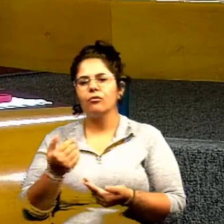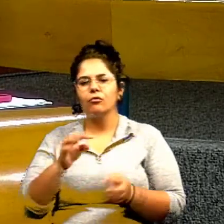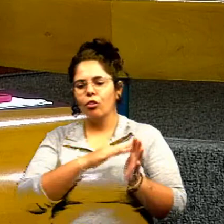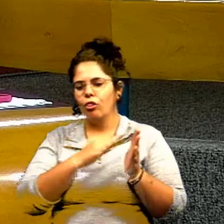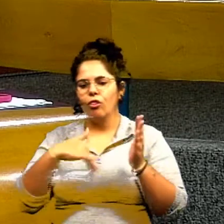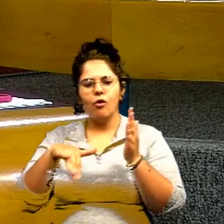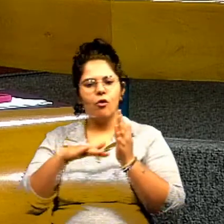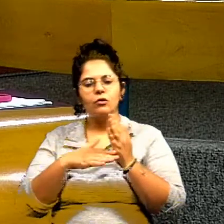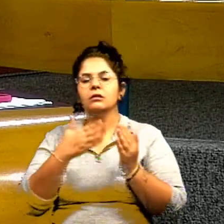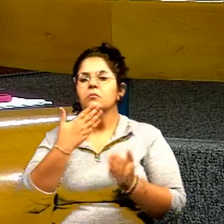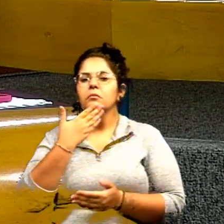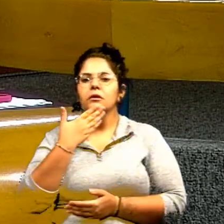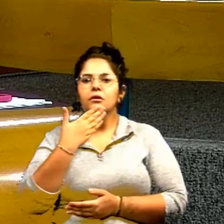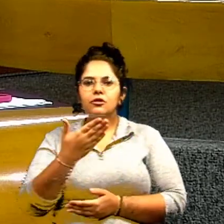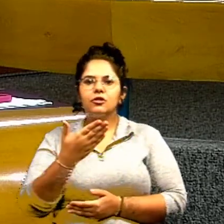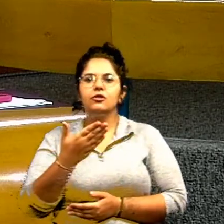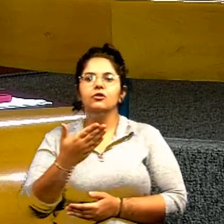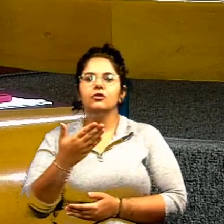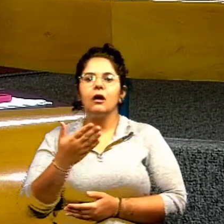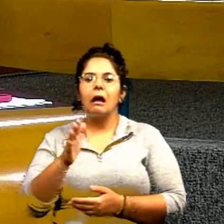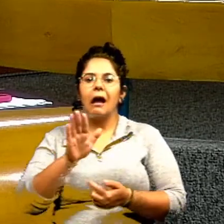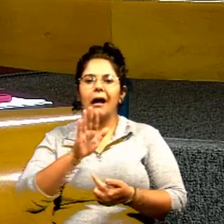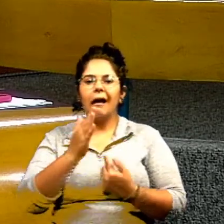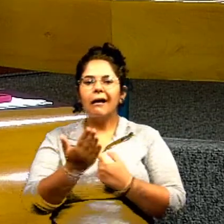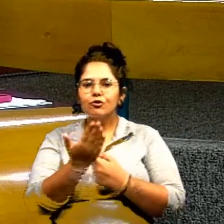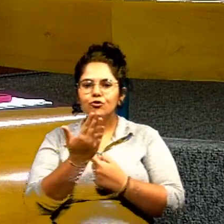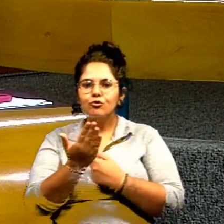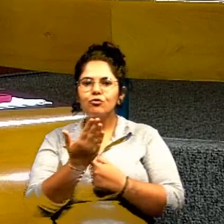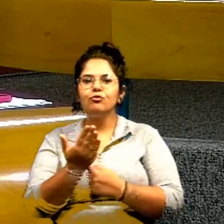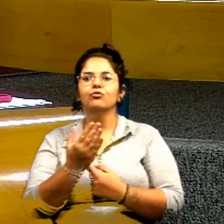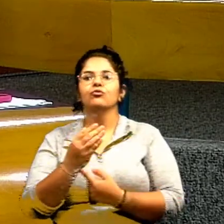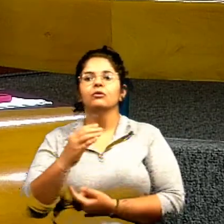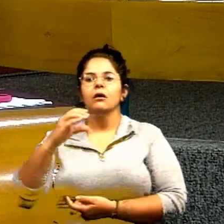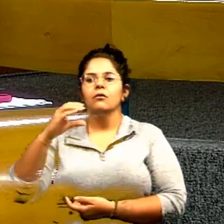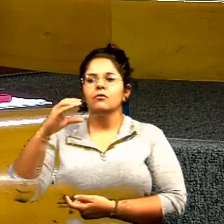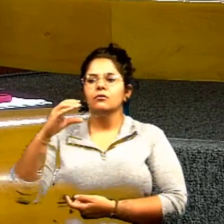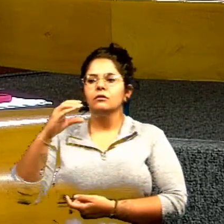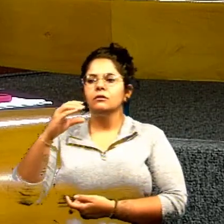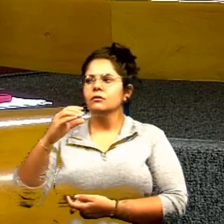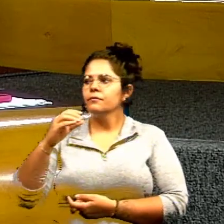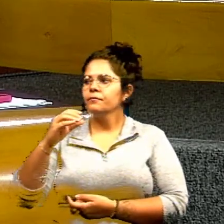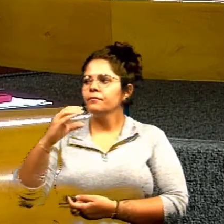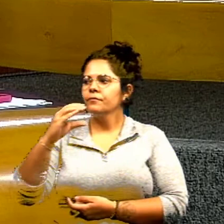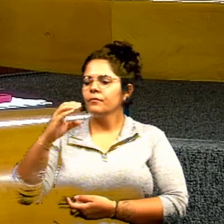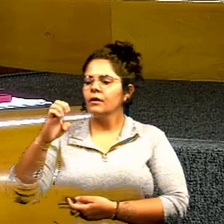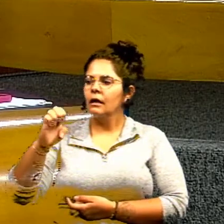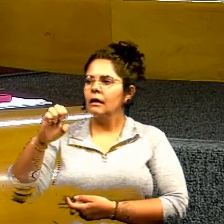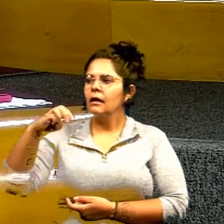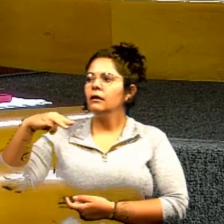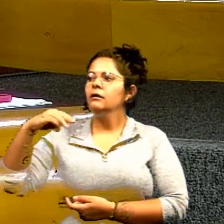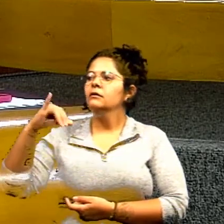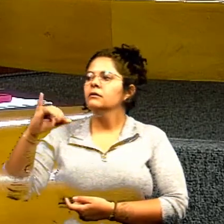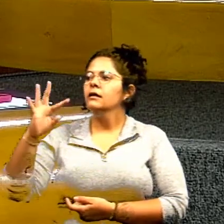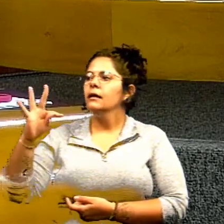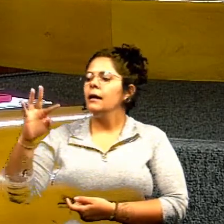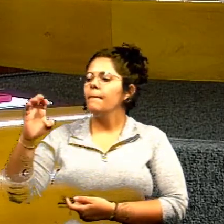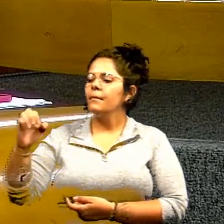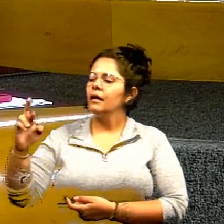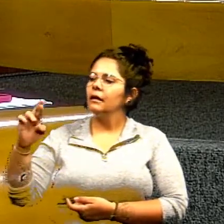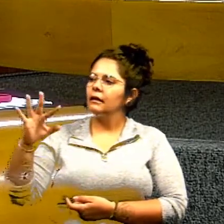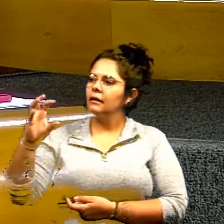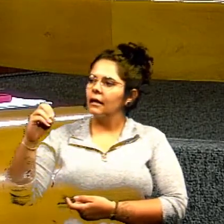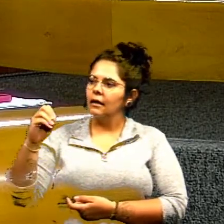mais uma vez pedir socorro aos cemitérios de Goiânia cemitério Santana está sendo vilipendiado